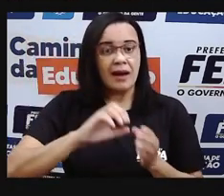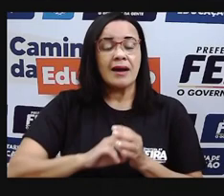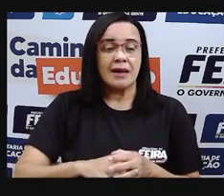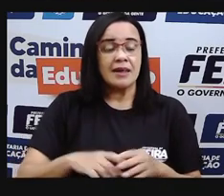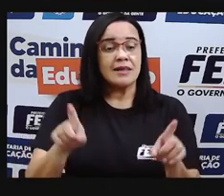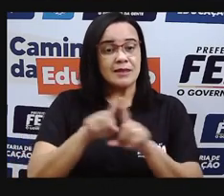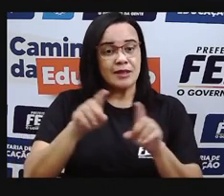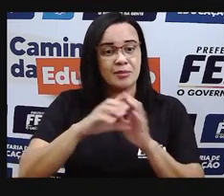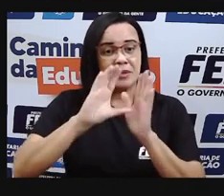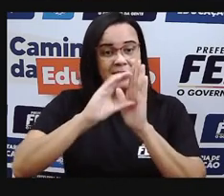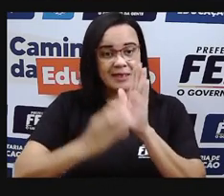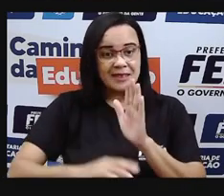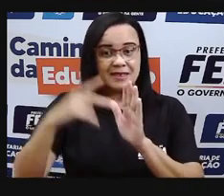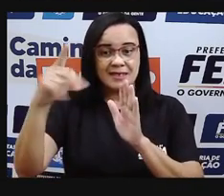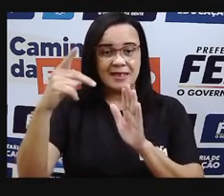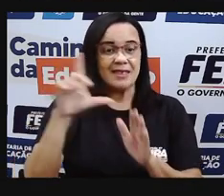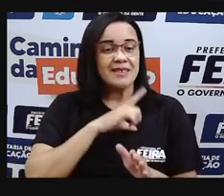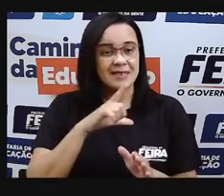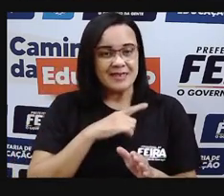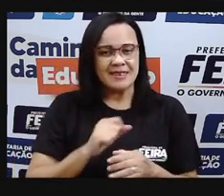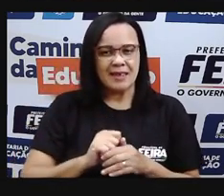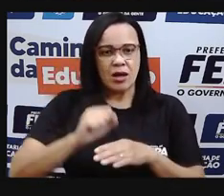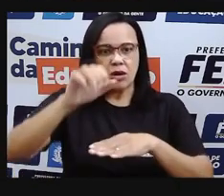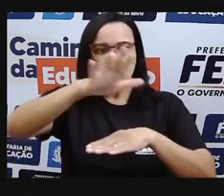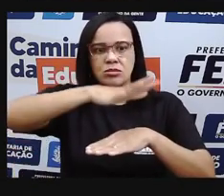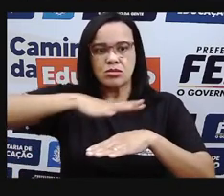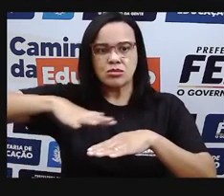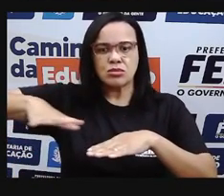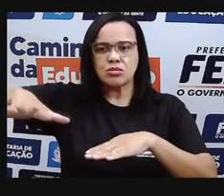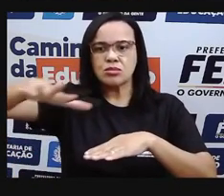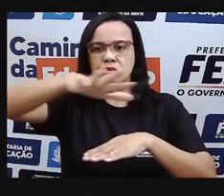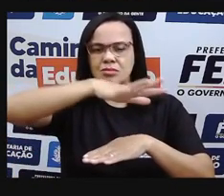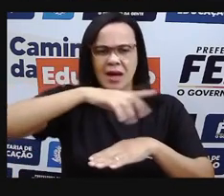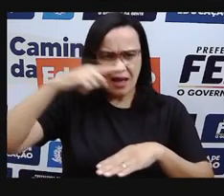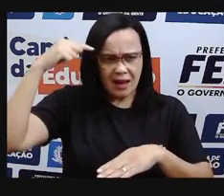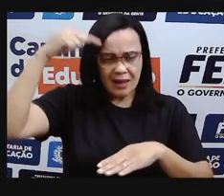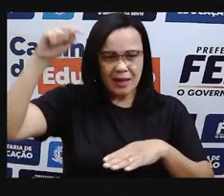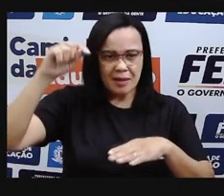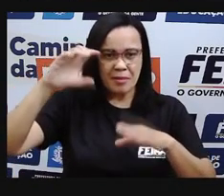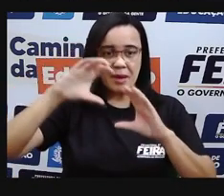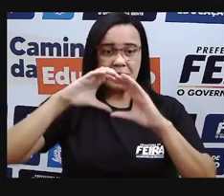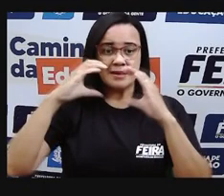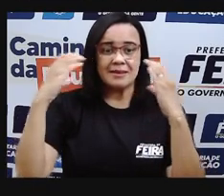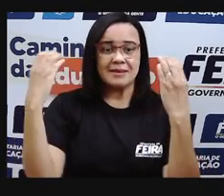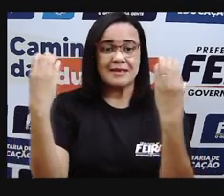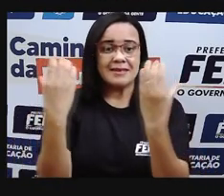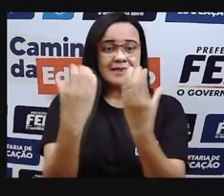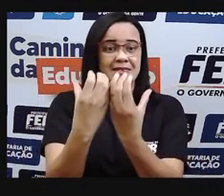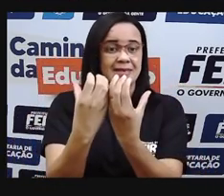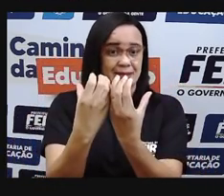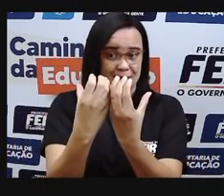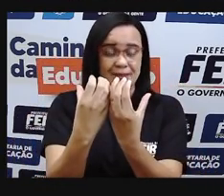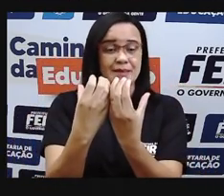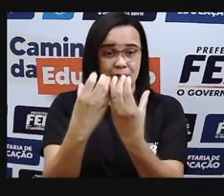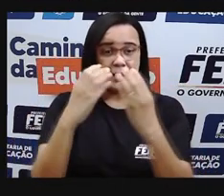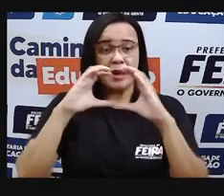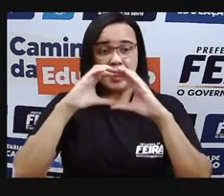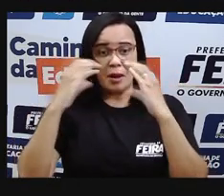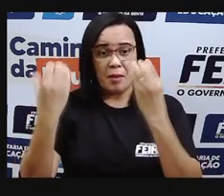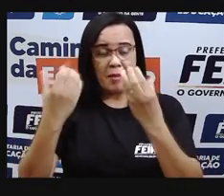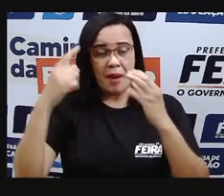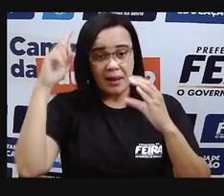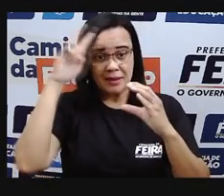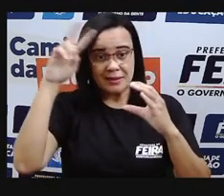É a atmosfera. Por quê? Porque a atmosfera é essa camada de ar que envolve o nosso planeta Terra.